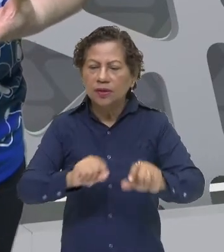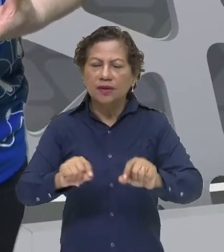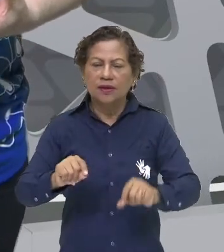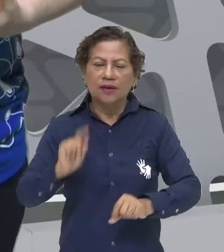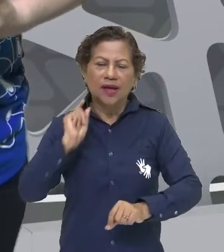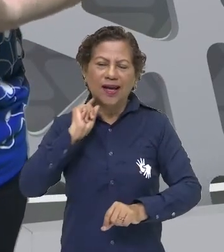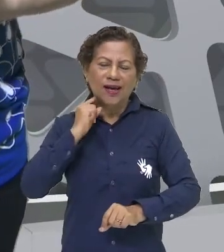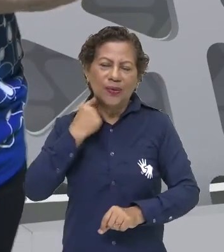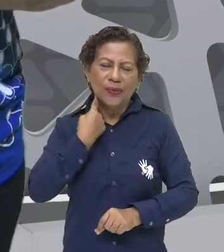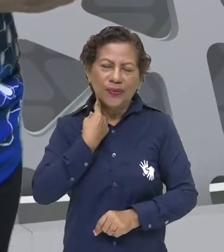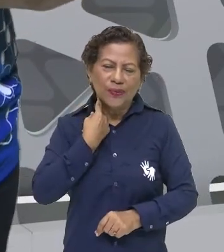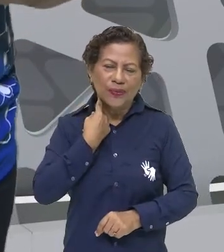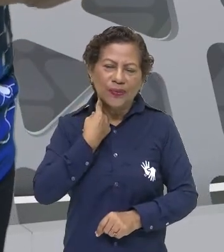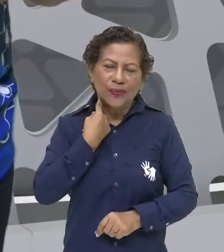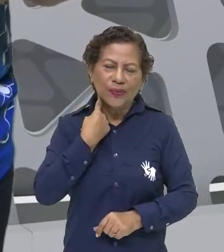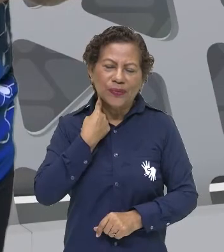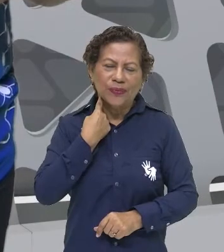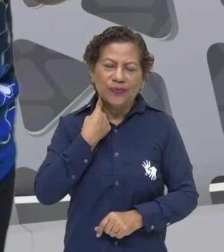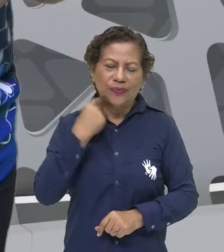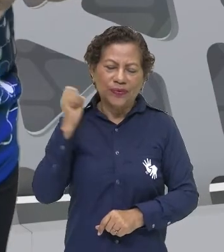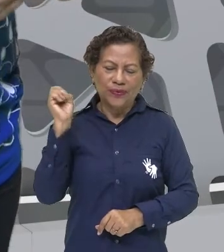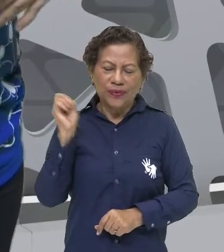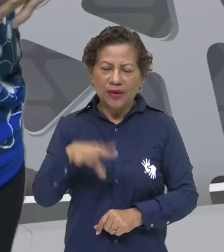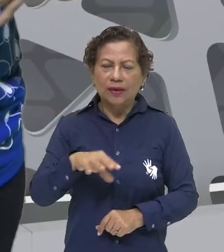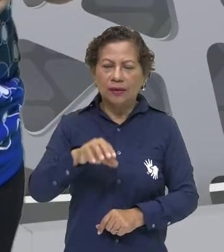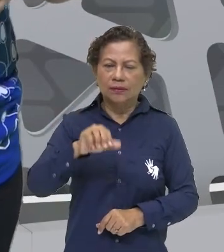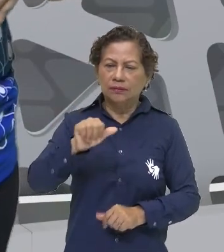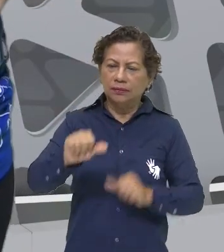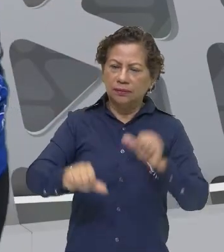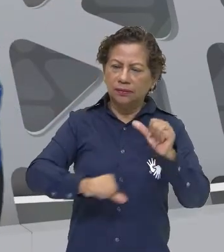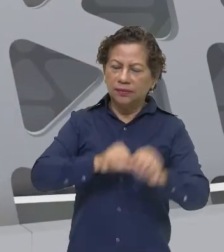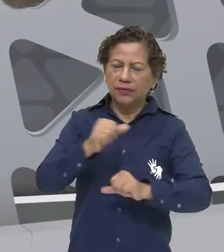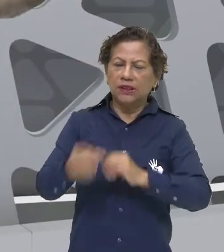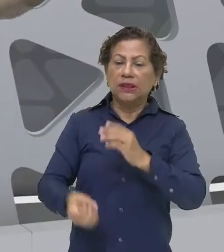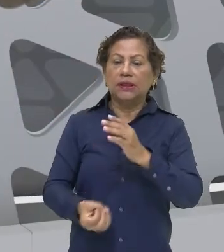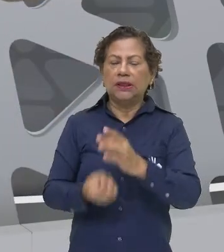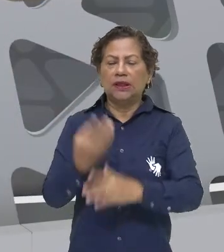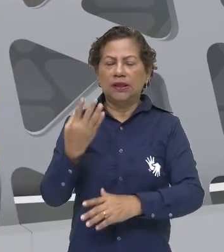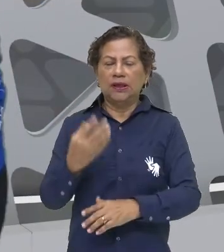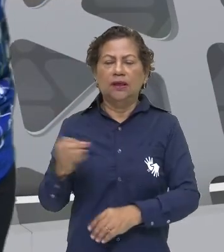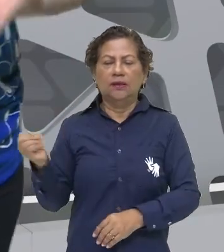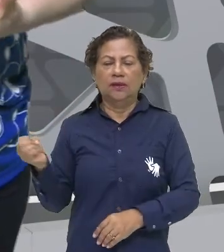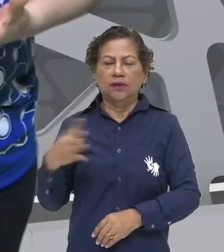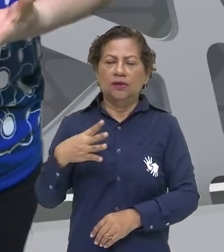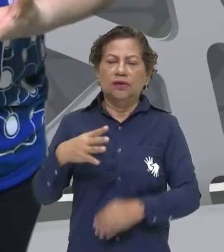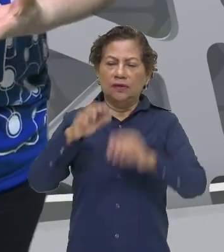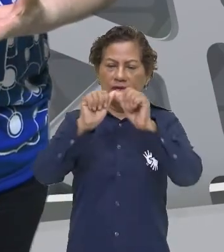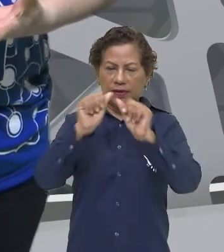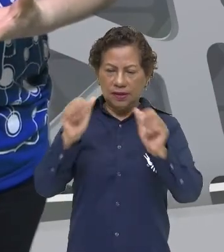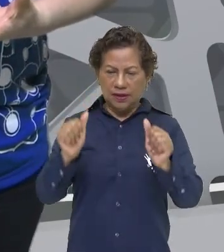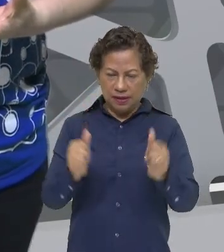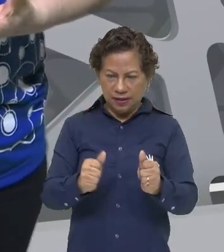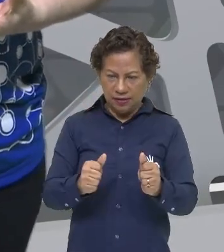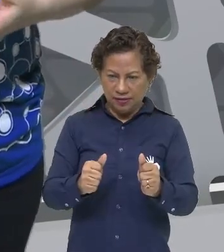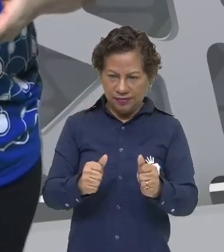pessoas, e transforma em uma obra de arte. Essa crítica, justamente, ao consumismo.